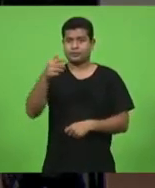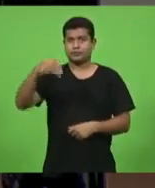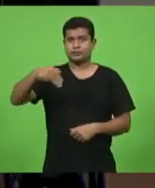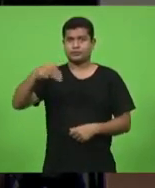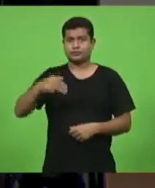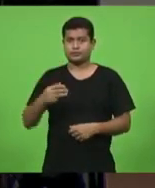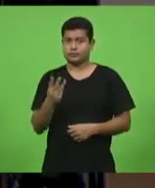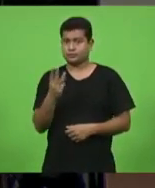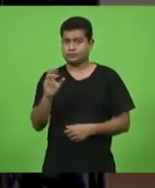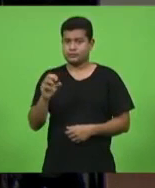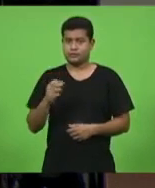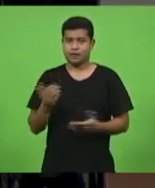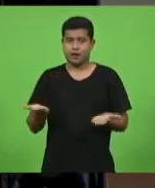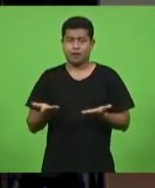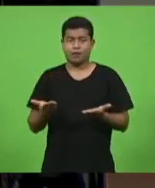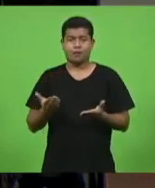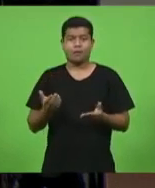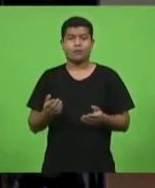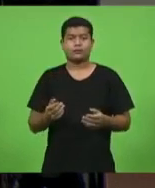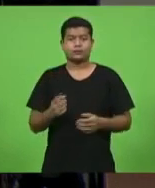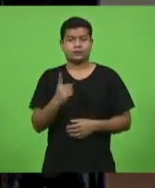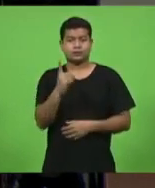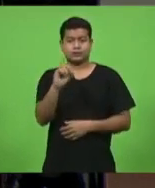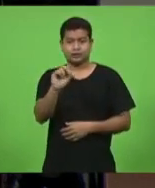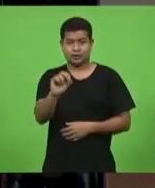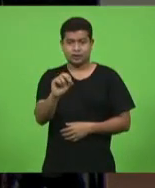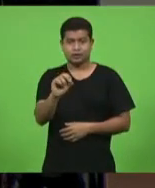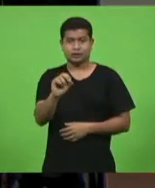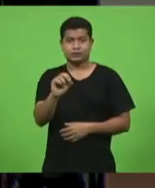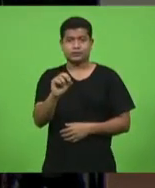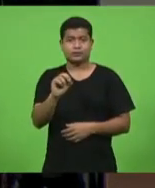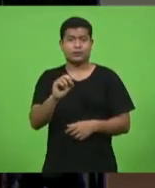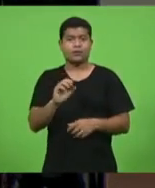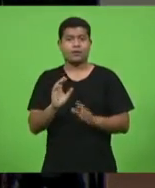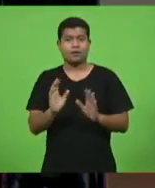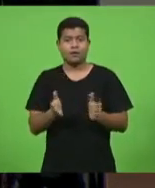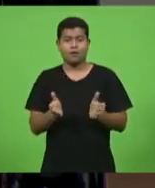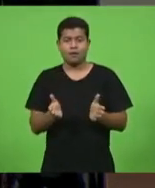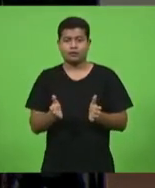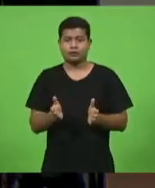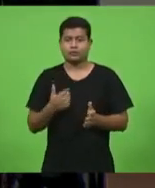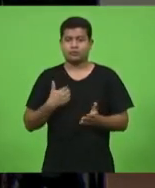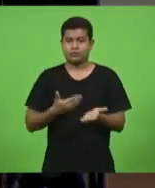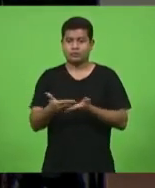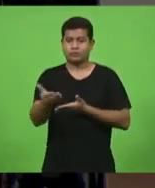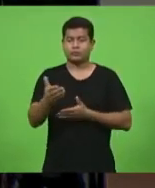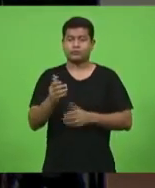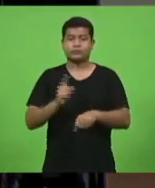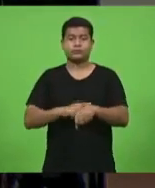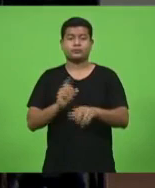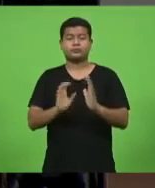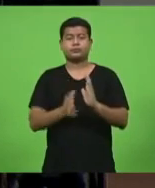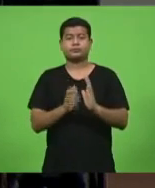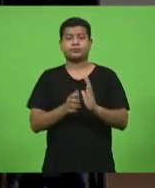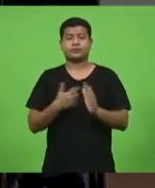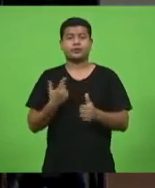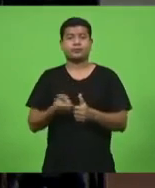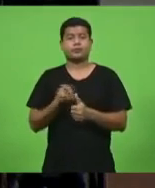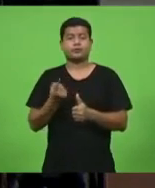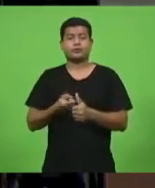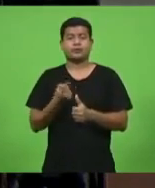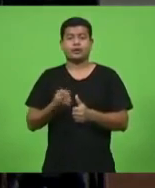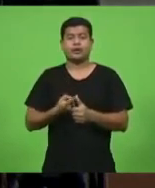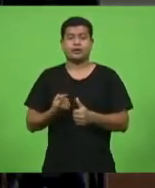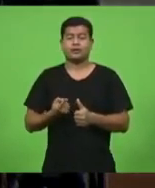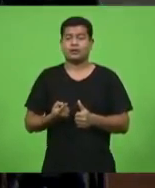Nesse momento, 10 horas e 1 minuto, vamos entrar para o momento dos horários dos partidos políticos. O primeiro horário